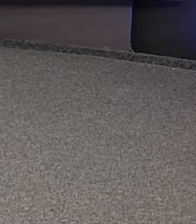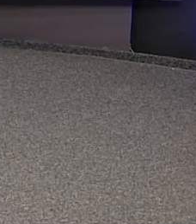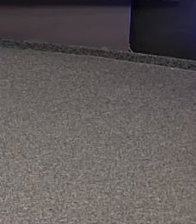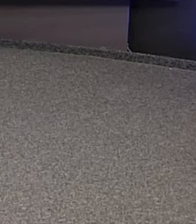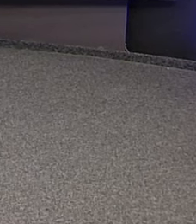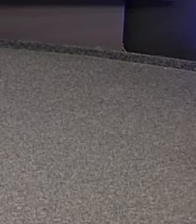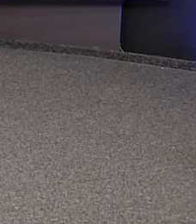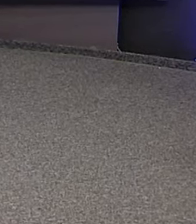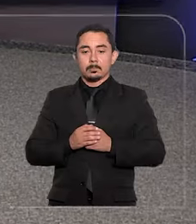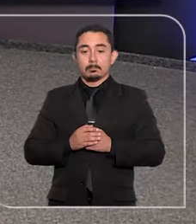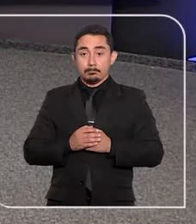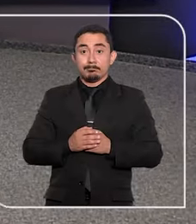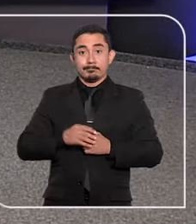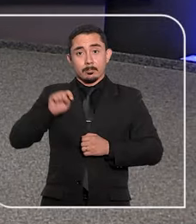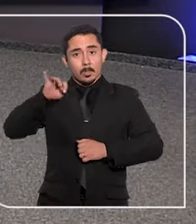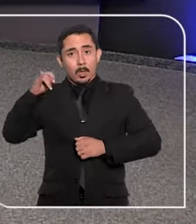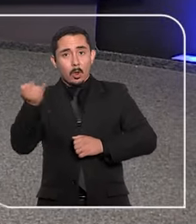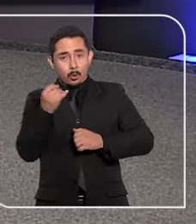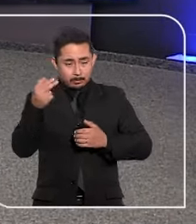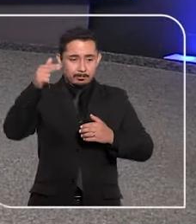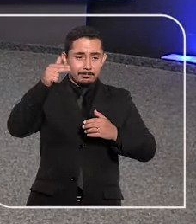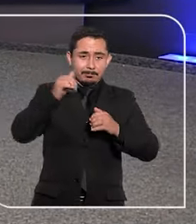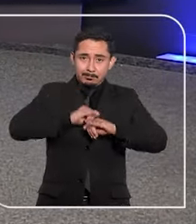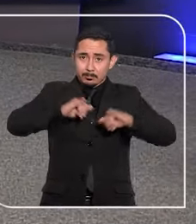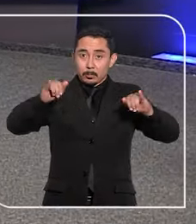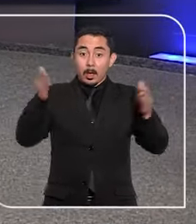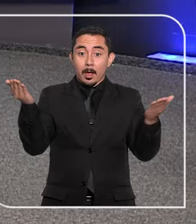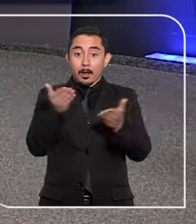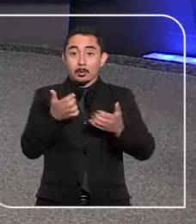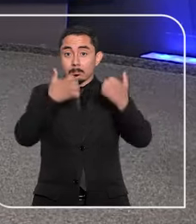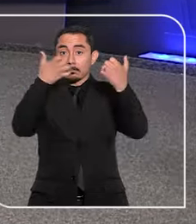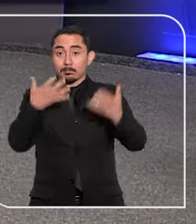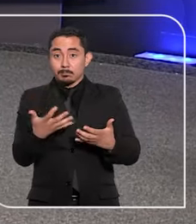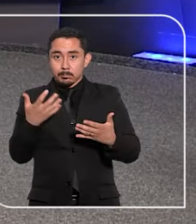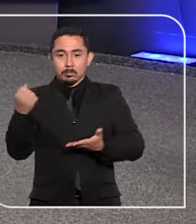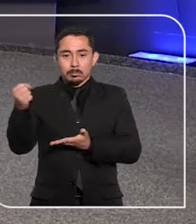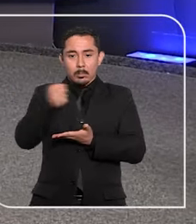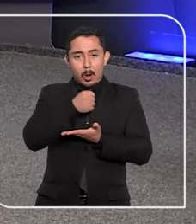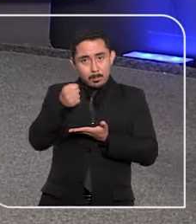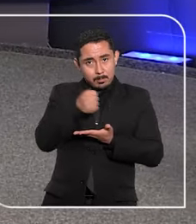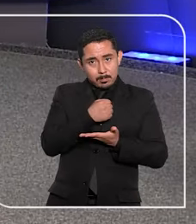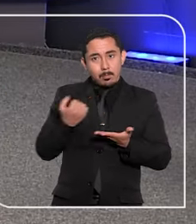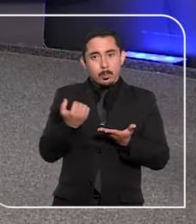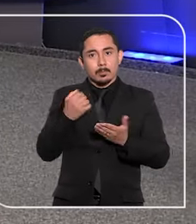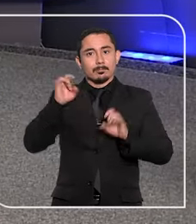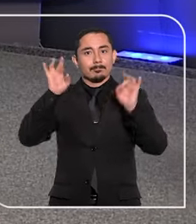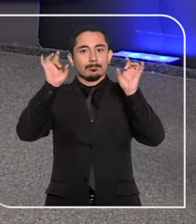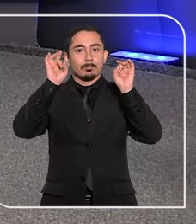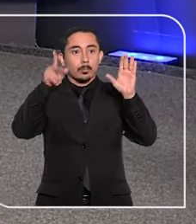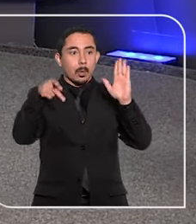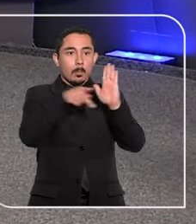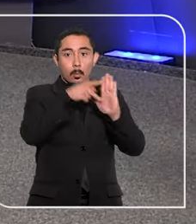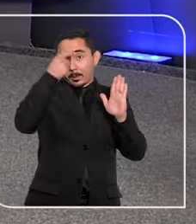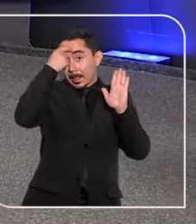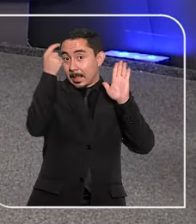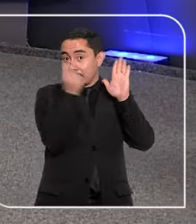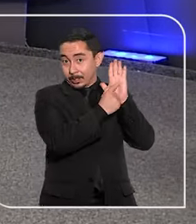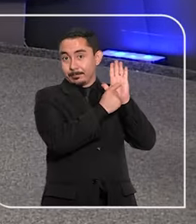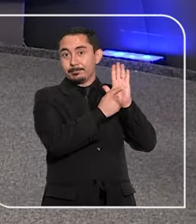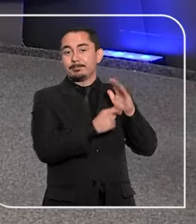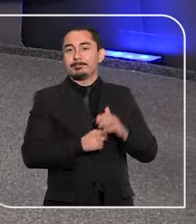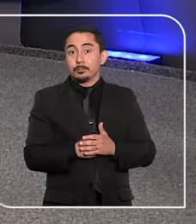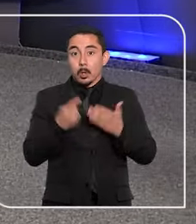E o STJ Notícias traz agora uma reportagem especial sobre inteligência artificial.